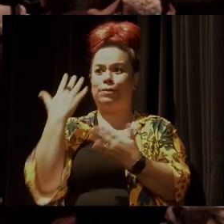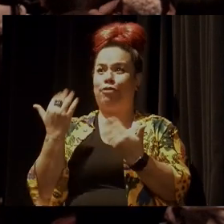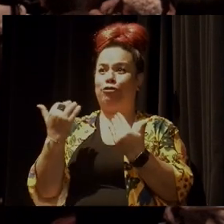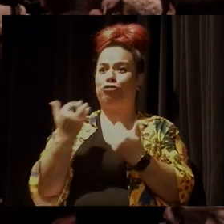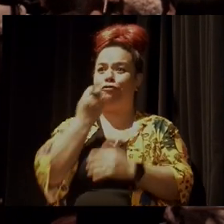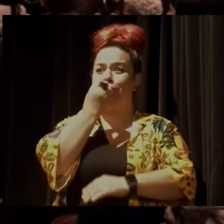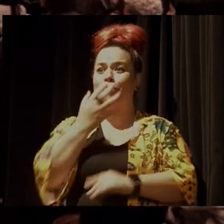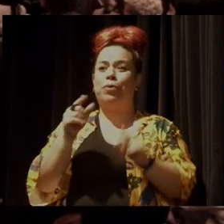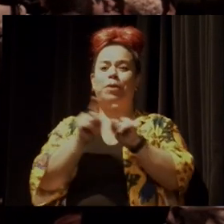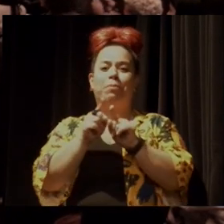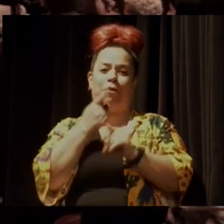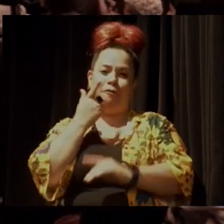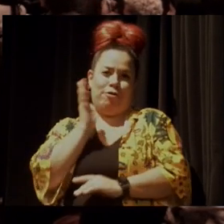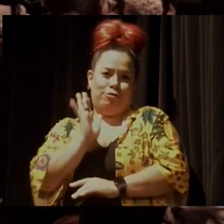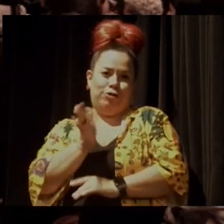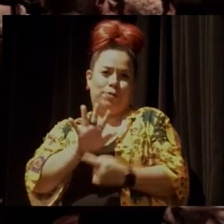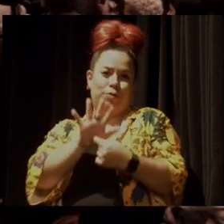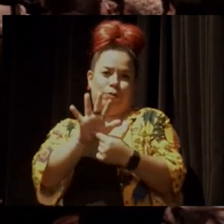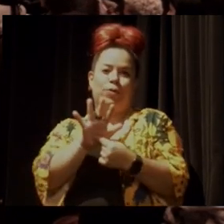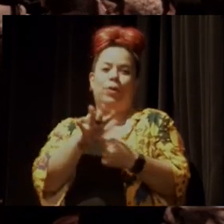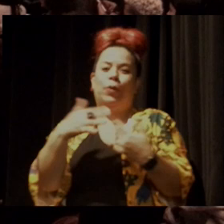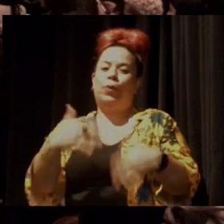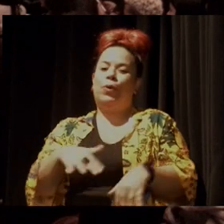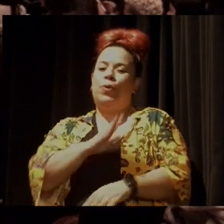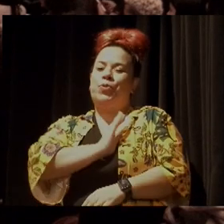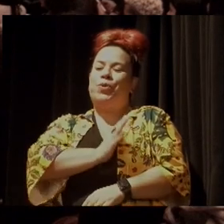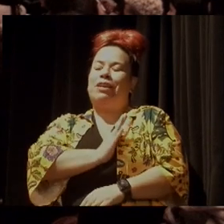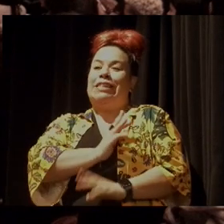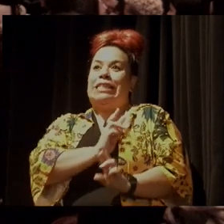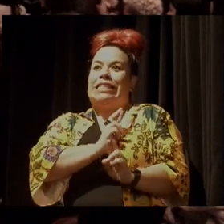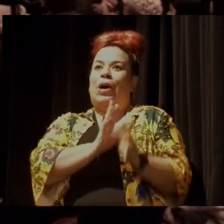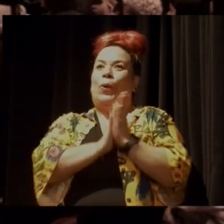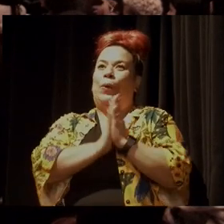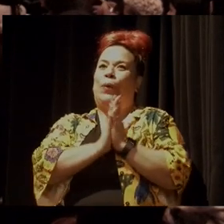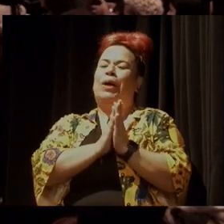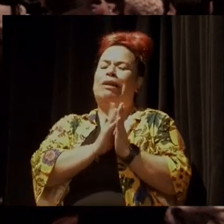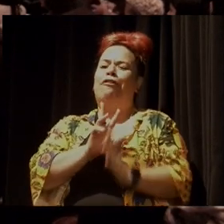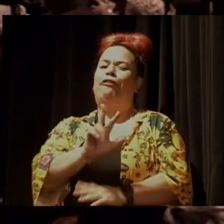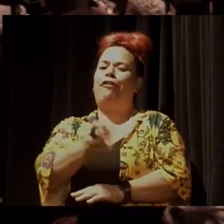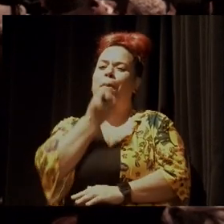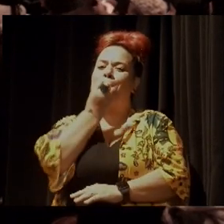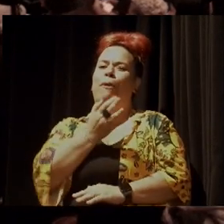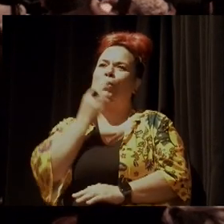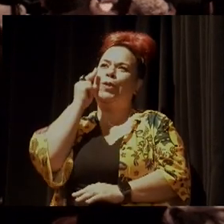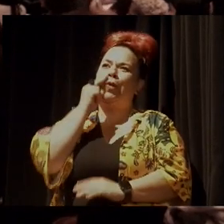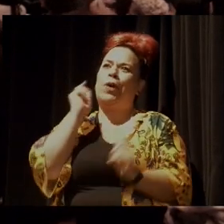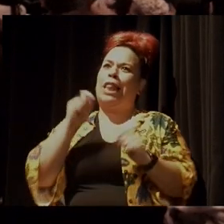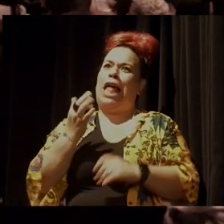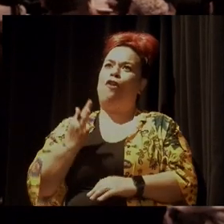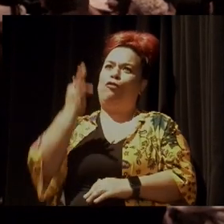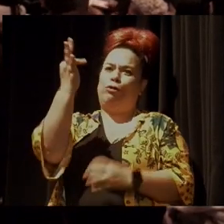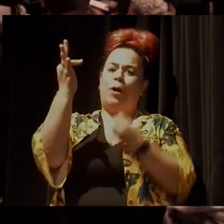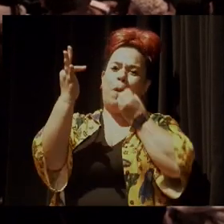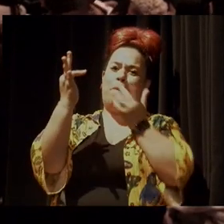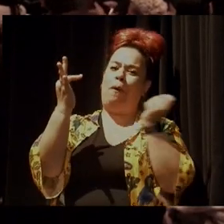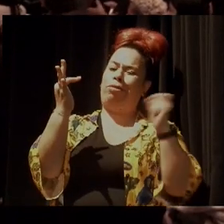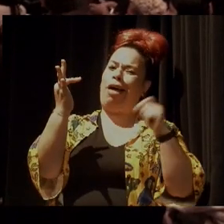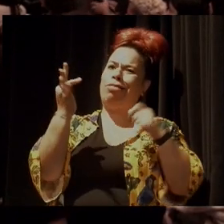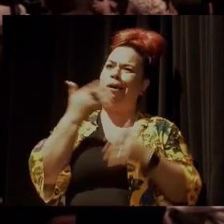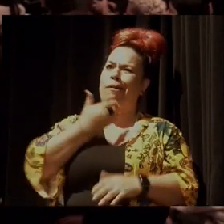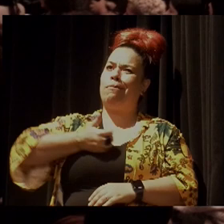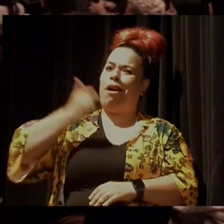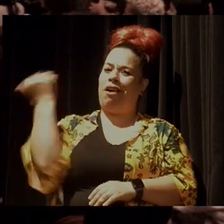também, como a Denise destacou, dá aquele quentinho no coração, Denise, de que a gente pode sonhar com um futuro melhor,